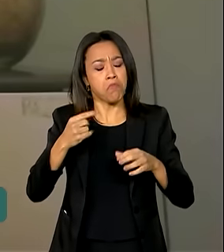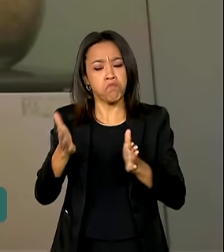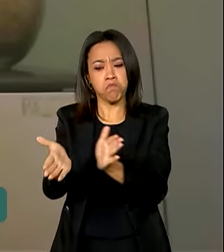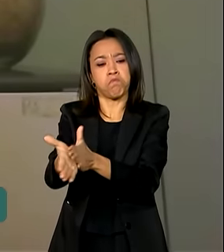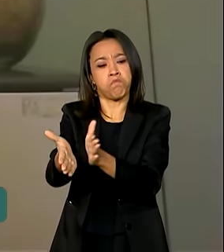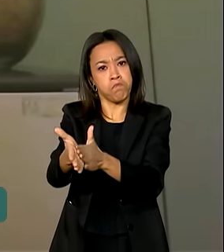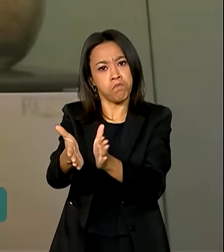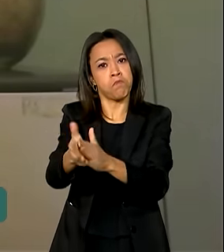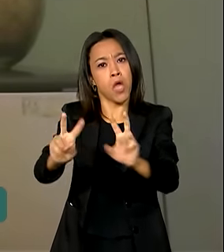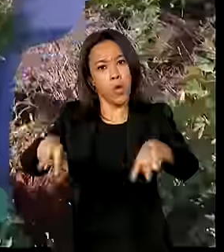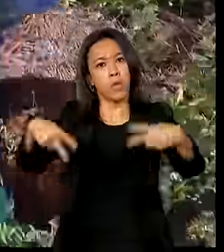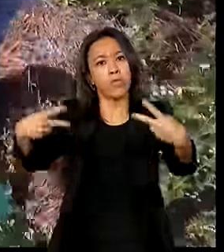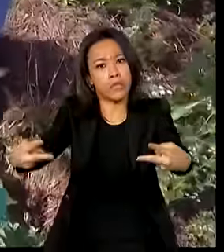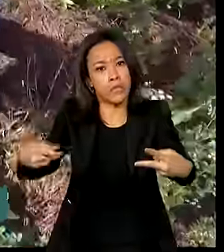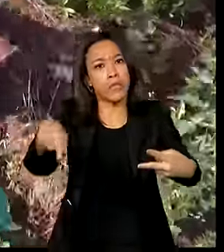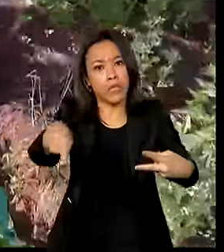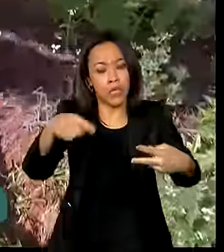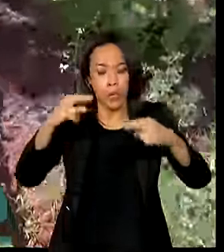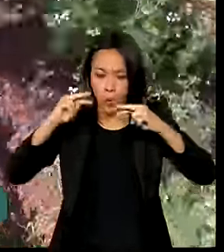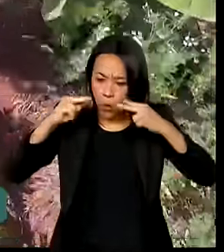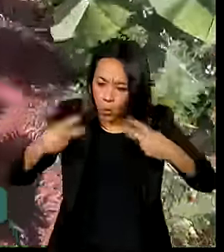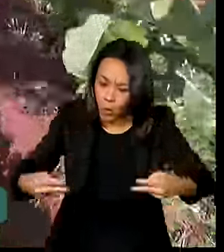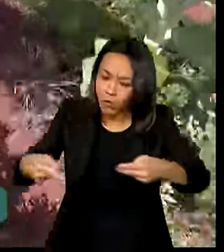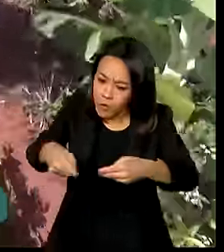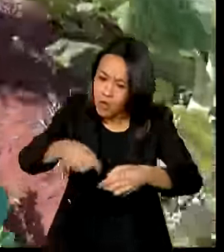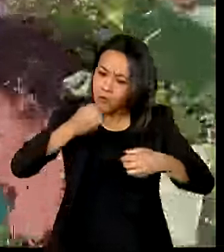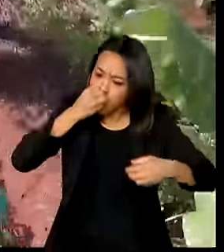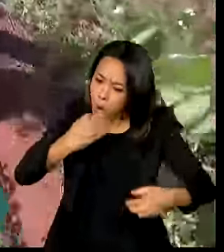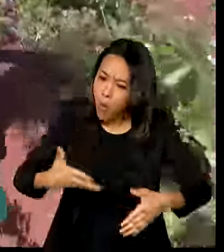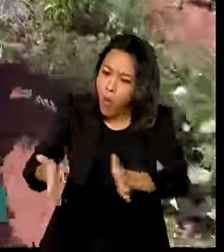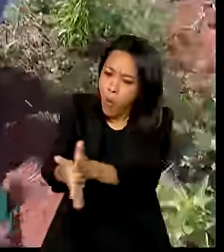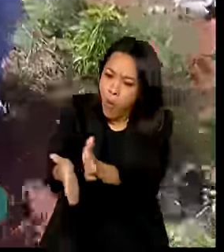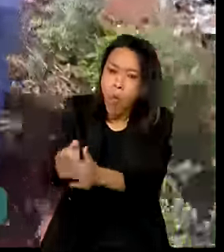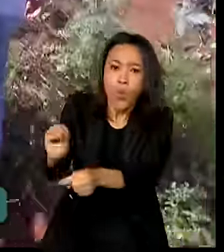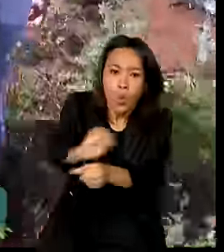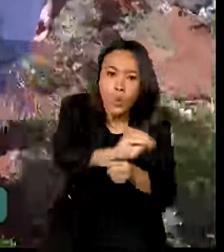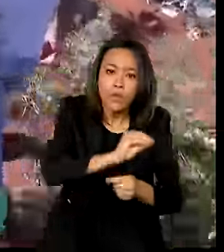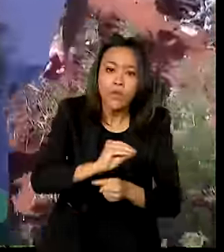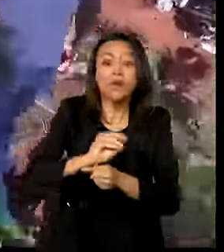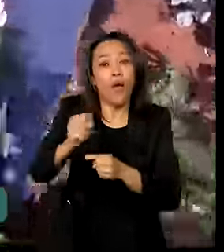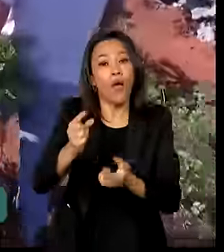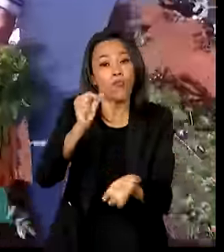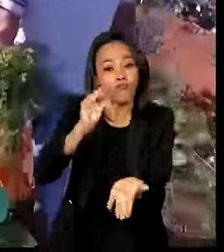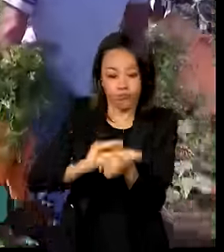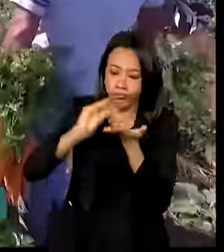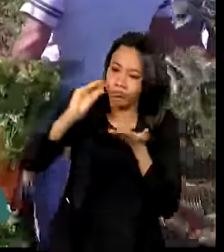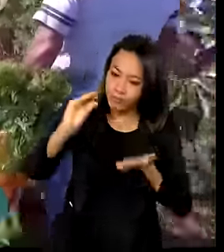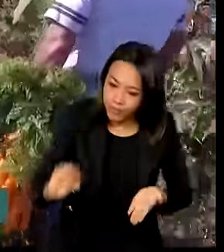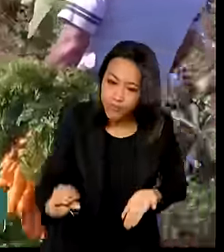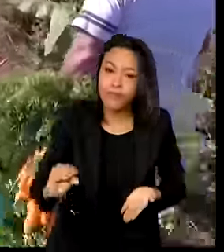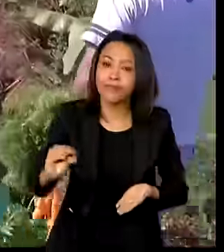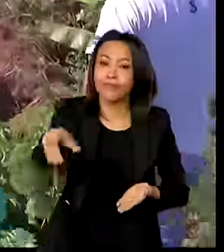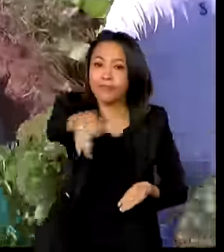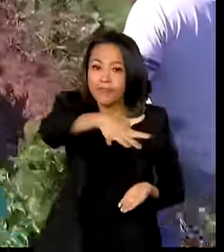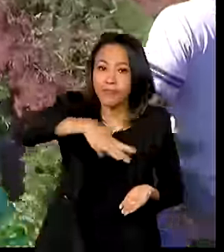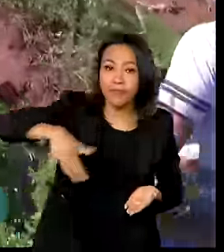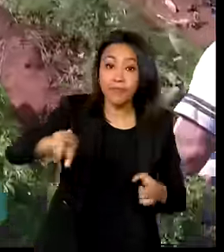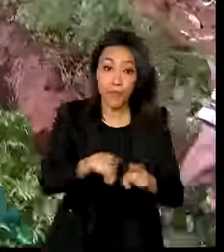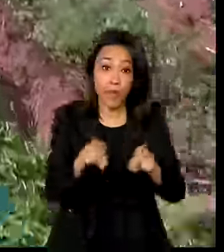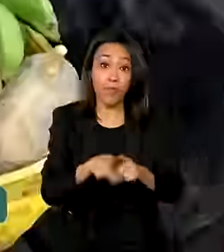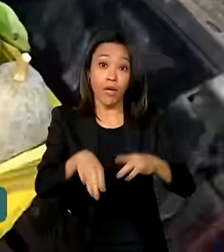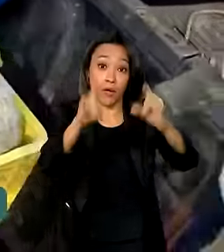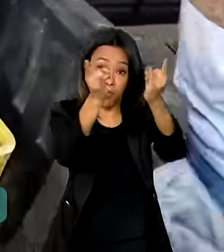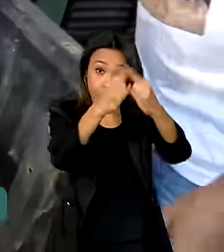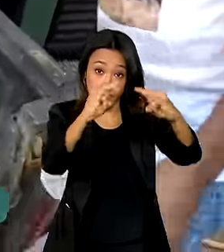proprietários de terra, agricultores familiares, produtores de assentamentos da reforma